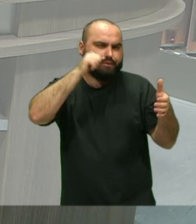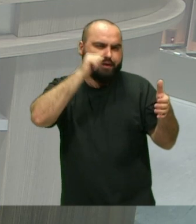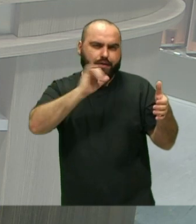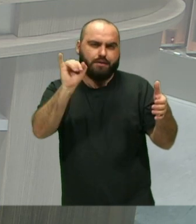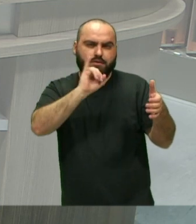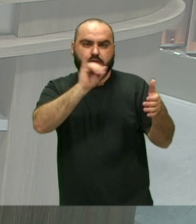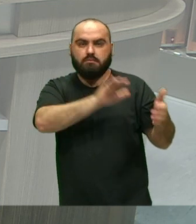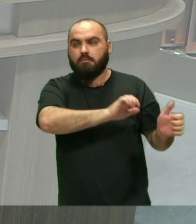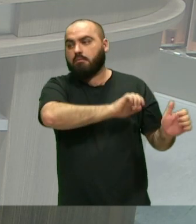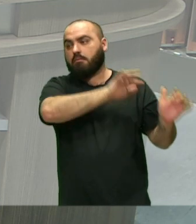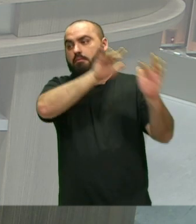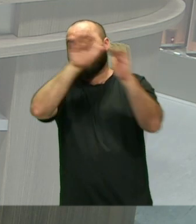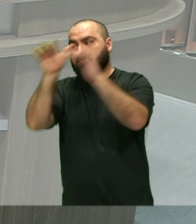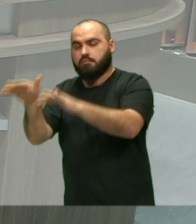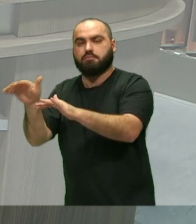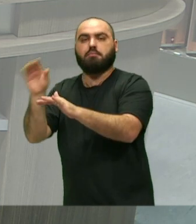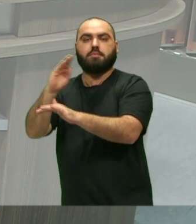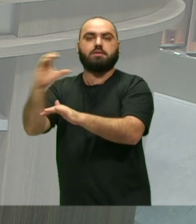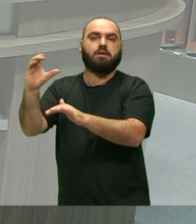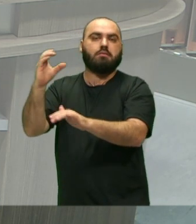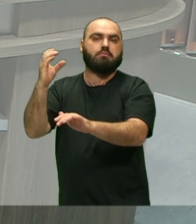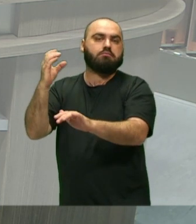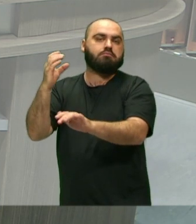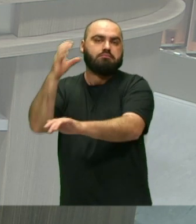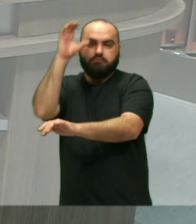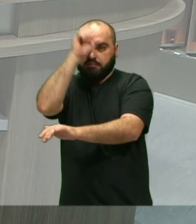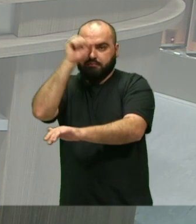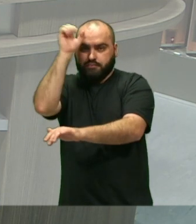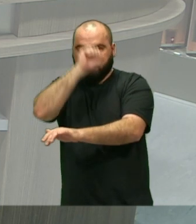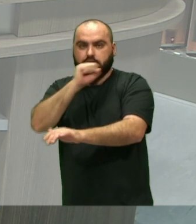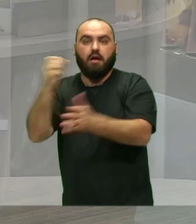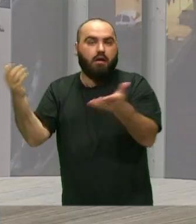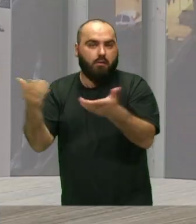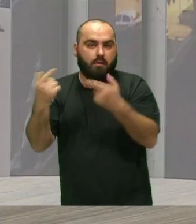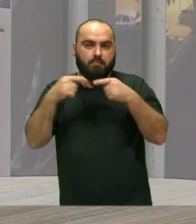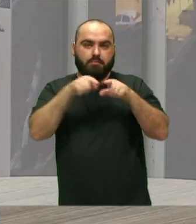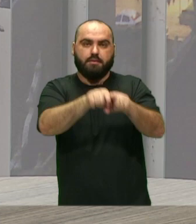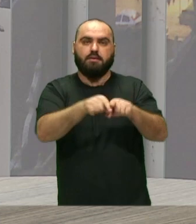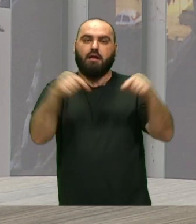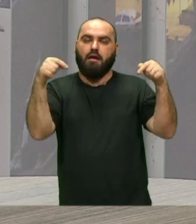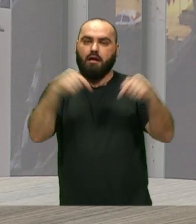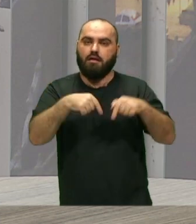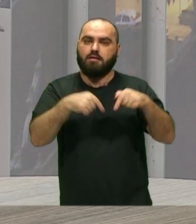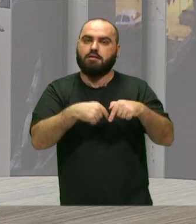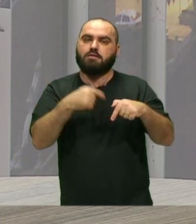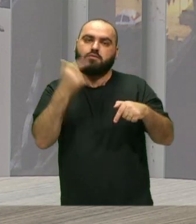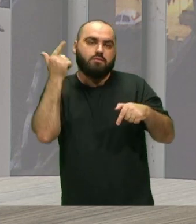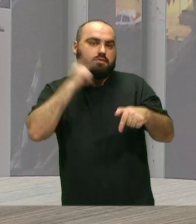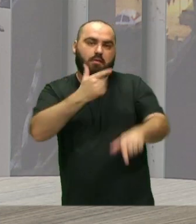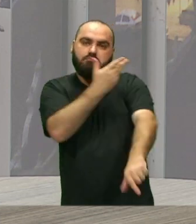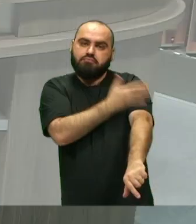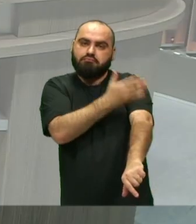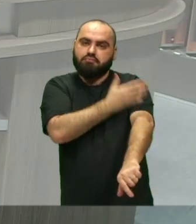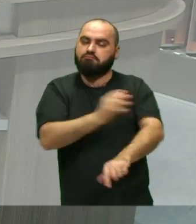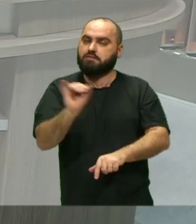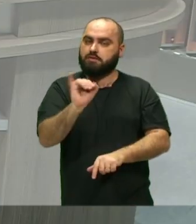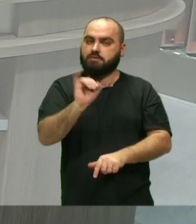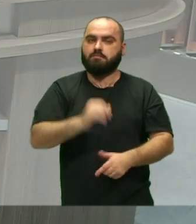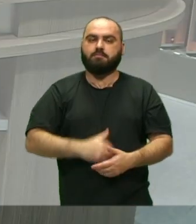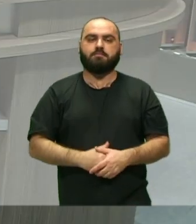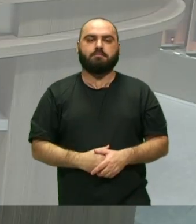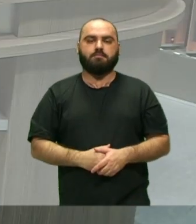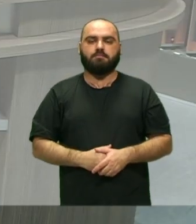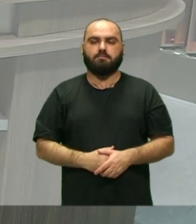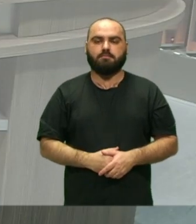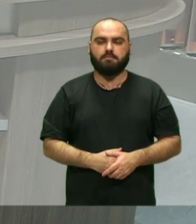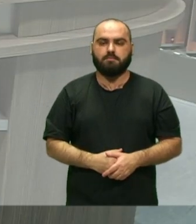iam até Balneário Para os ensaios E a gente conseguiu Essa parceria Com o Instituto Federal Para começar A fazer os ensaios Aqui também E como é começa